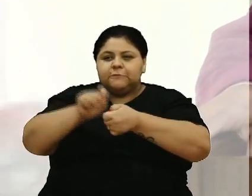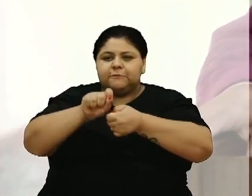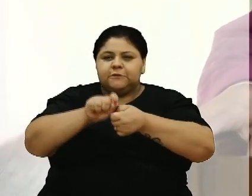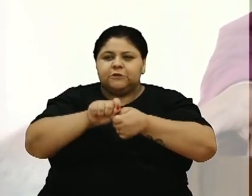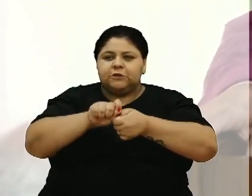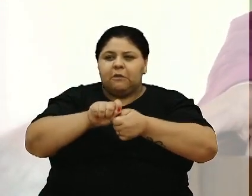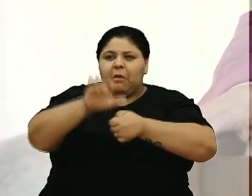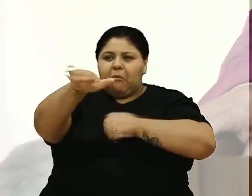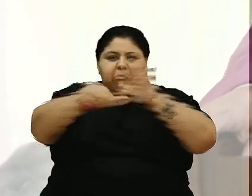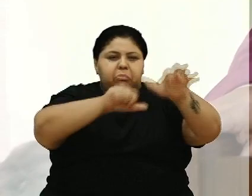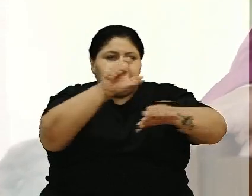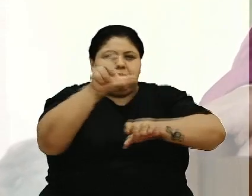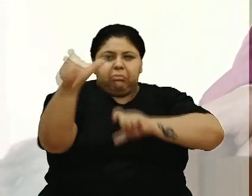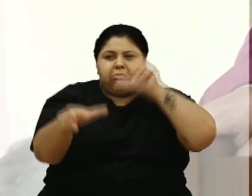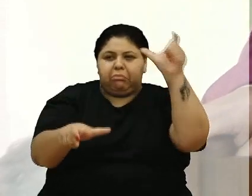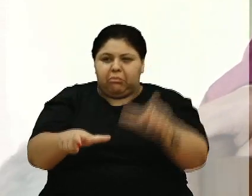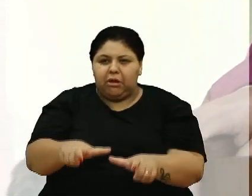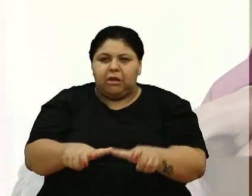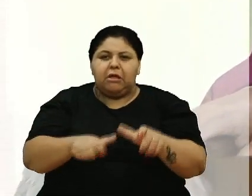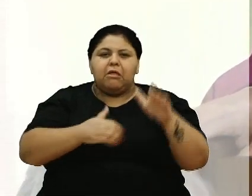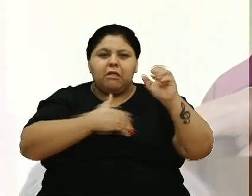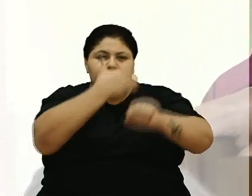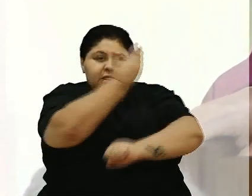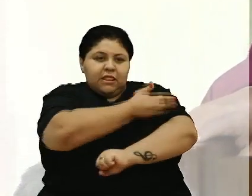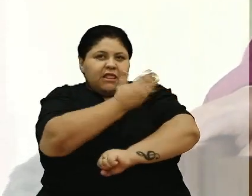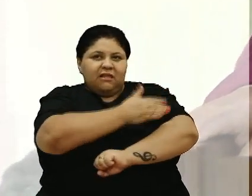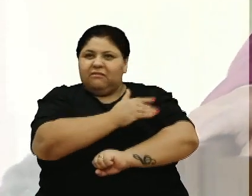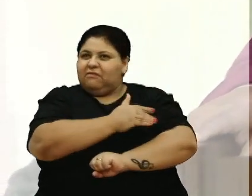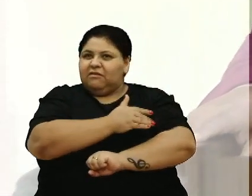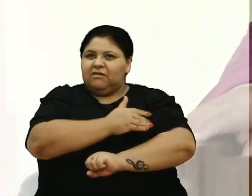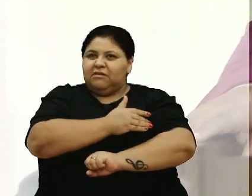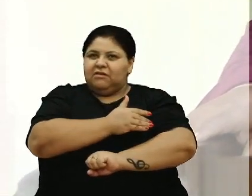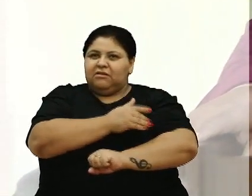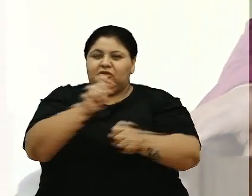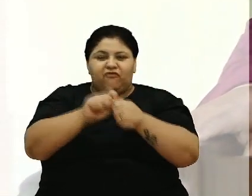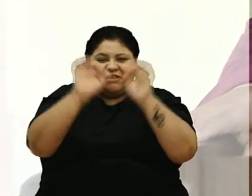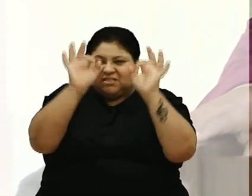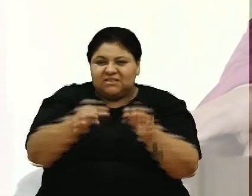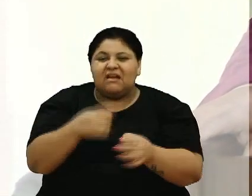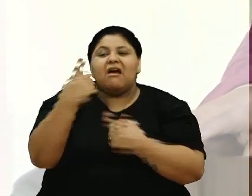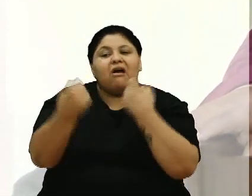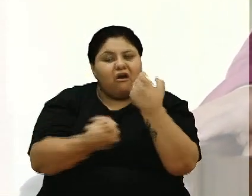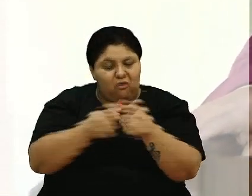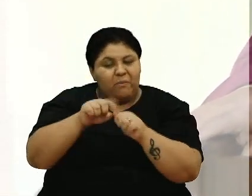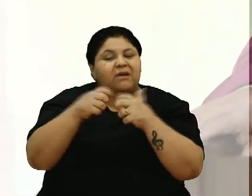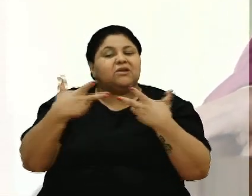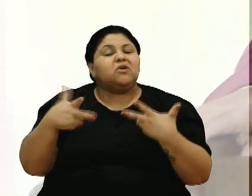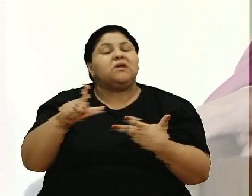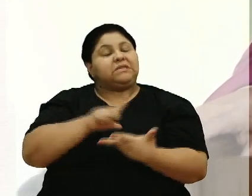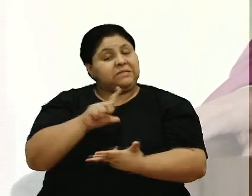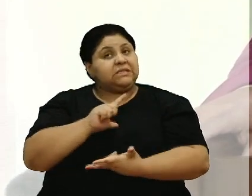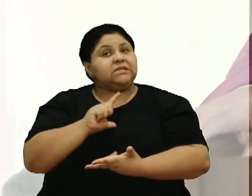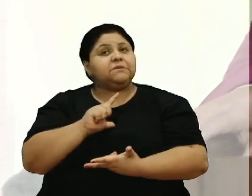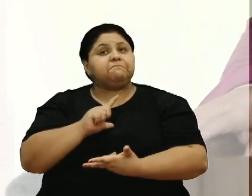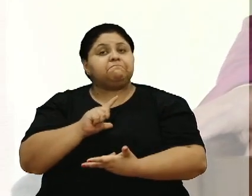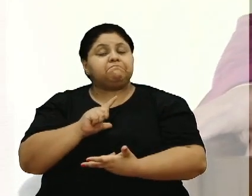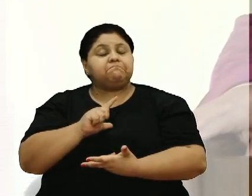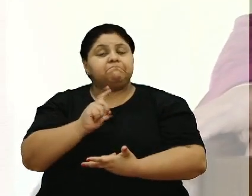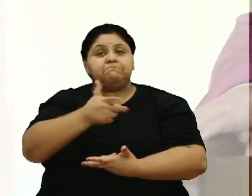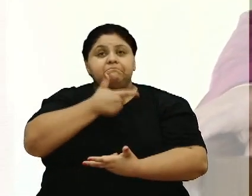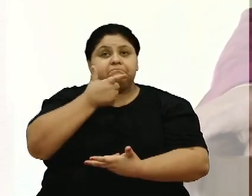gente e na hora da prática mesmo as coisas não saem do papel, algumas coisas tem que ser dita,